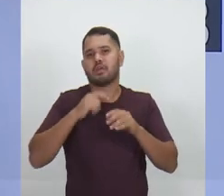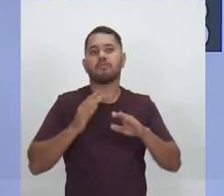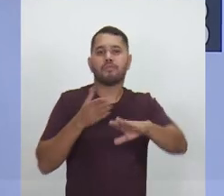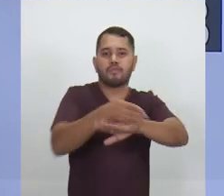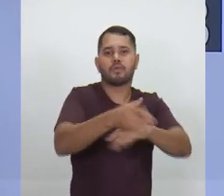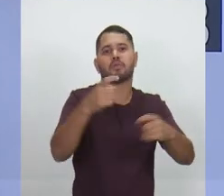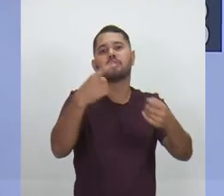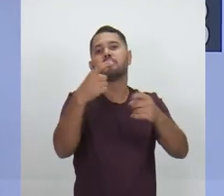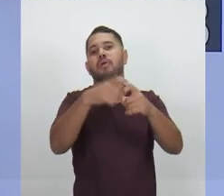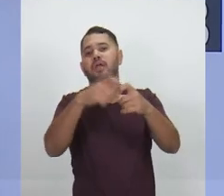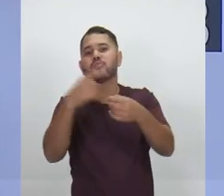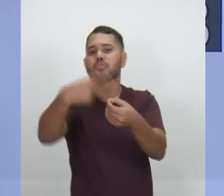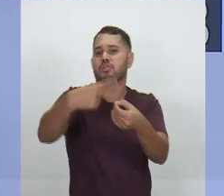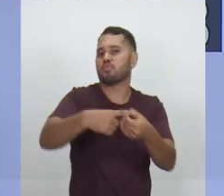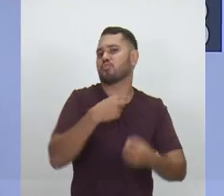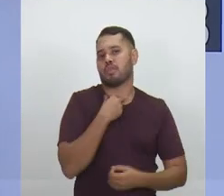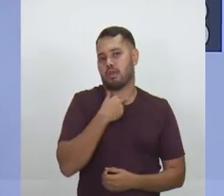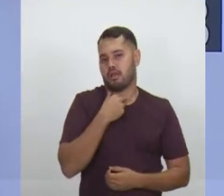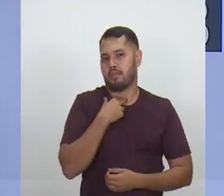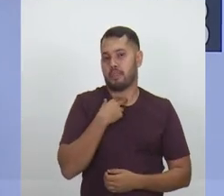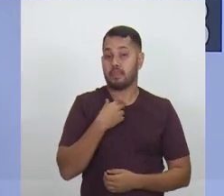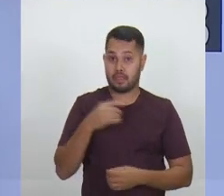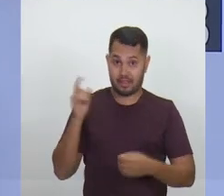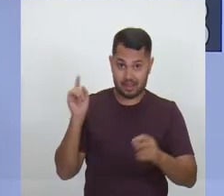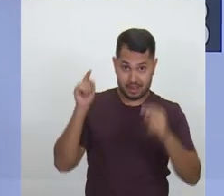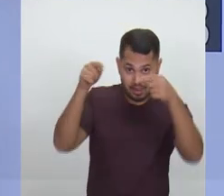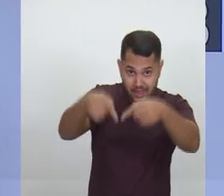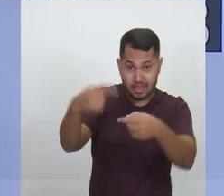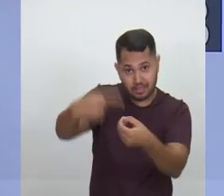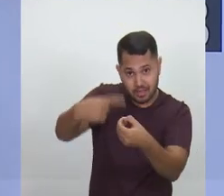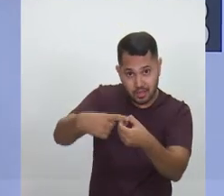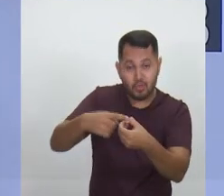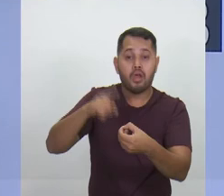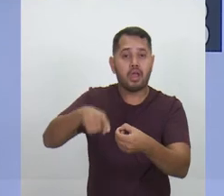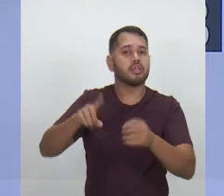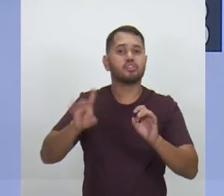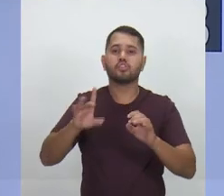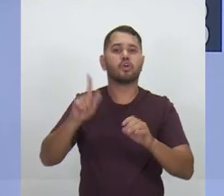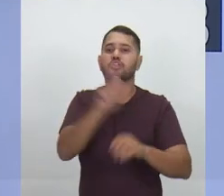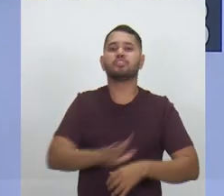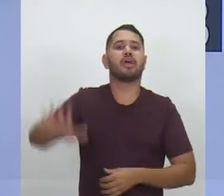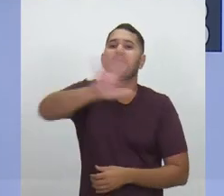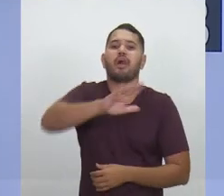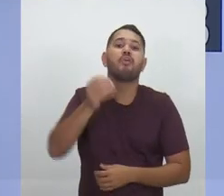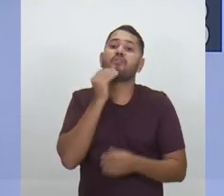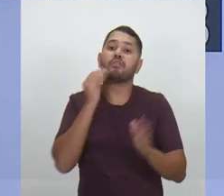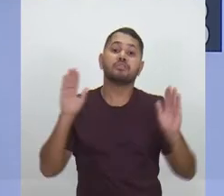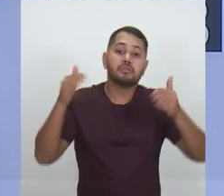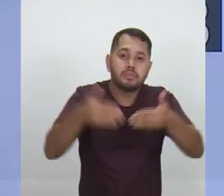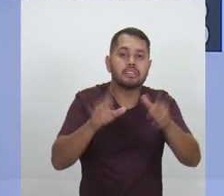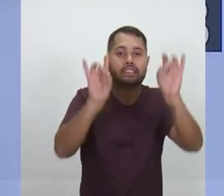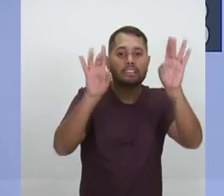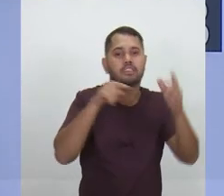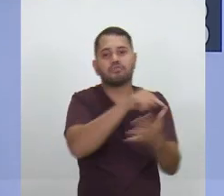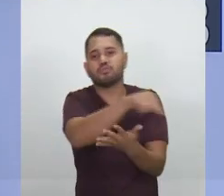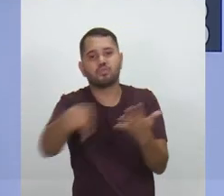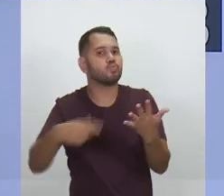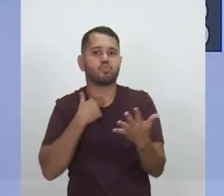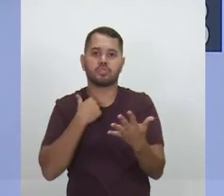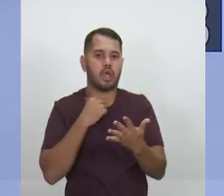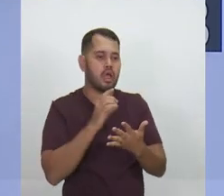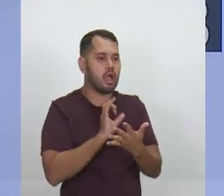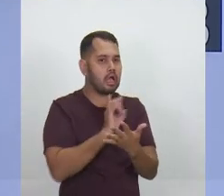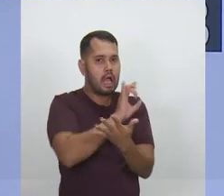médicos no interior do estado. Porque, quando se tem médico no interior, normalmente ele é um generalista. Nós precisamos ter especialista e não tem como colocar